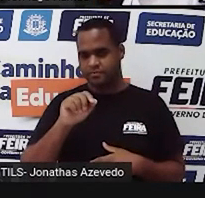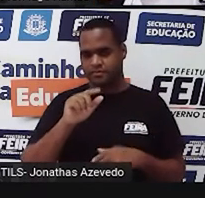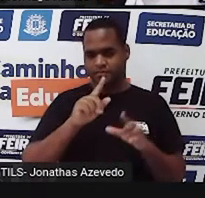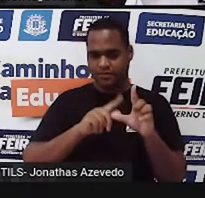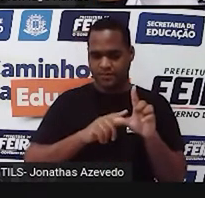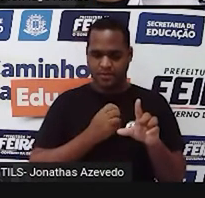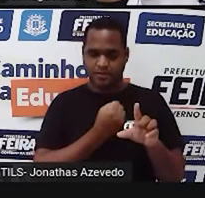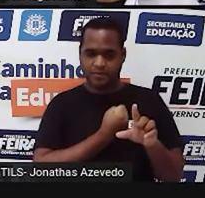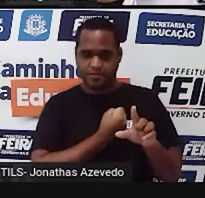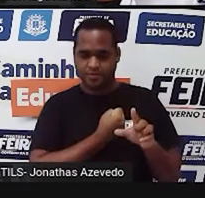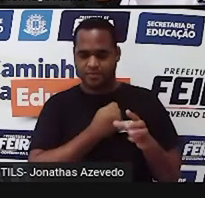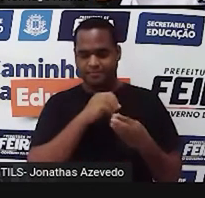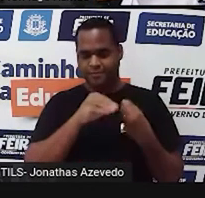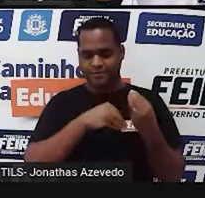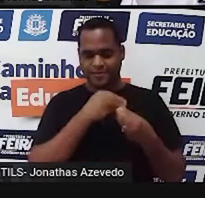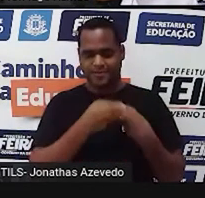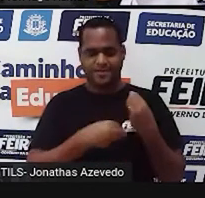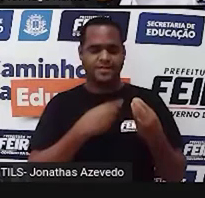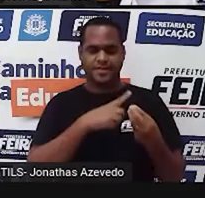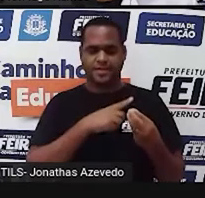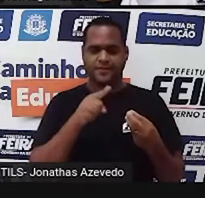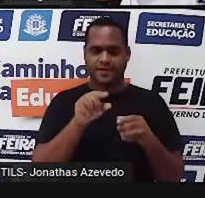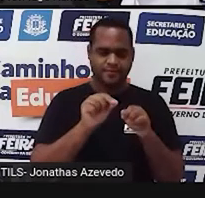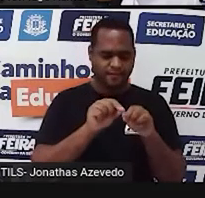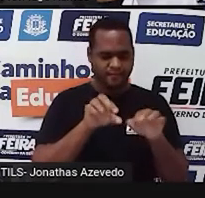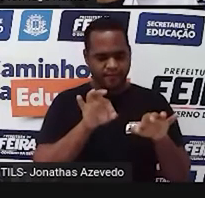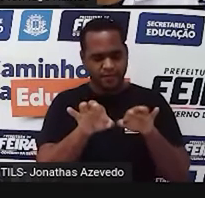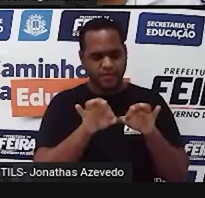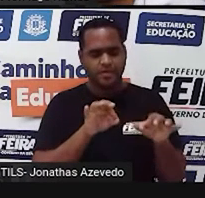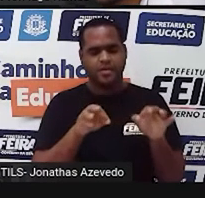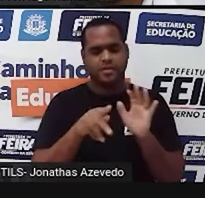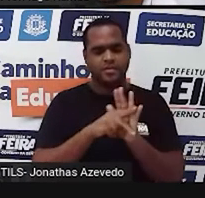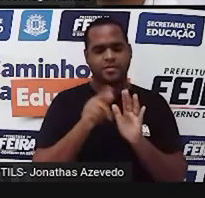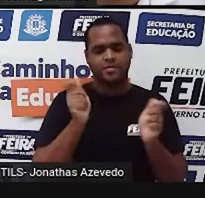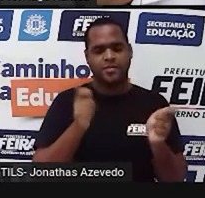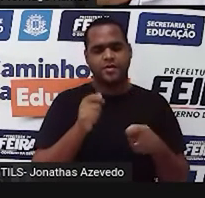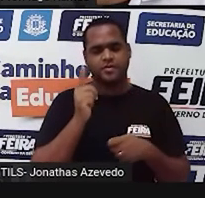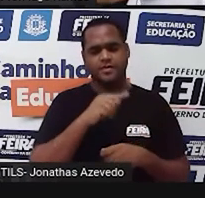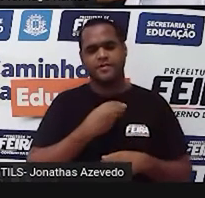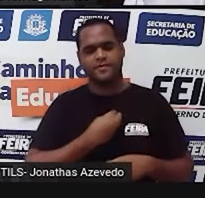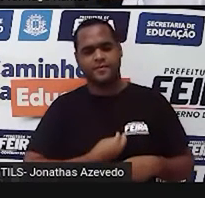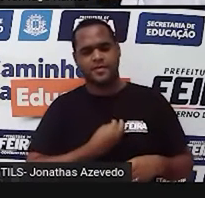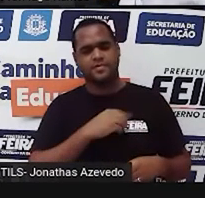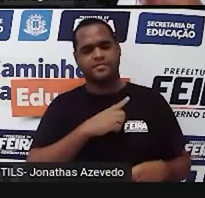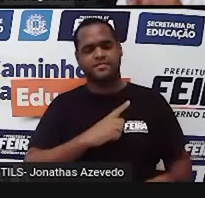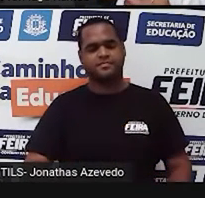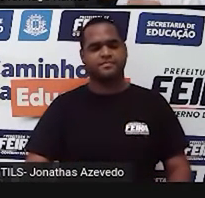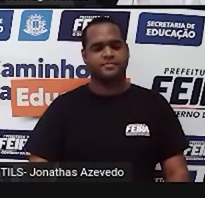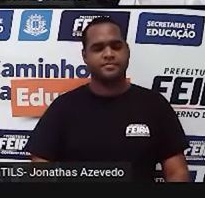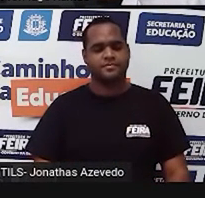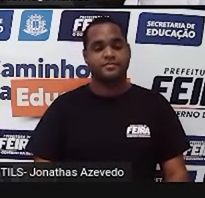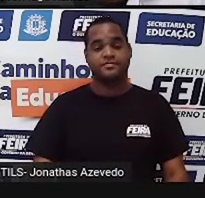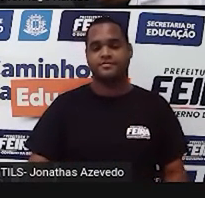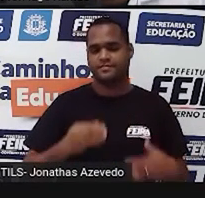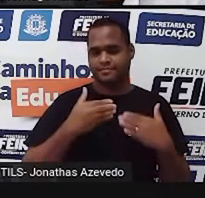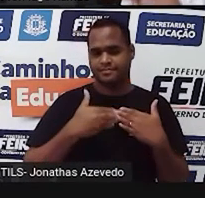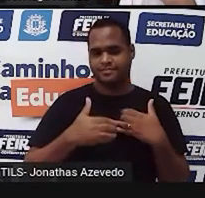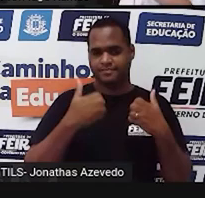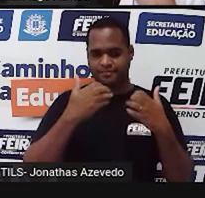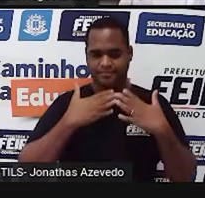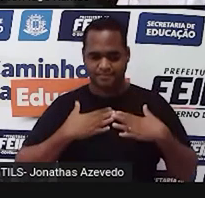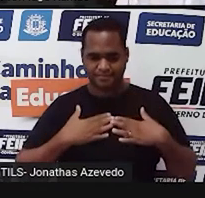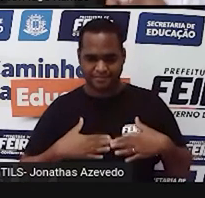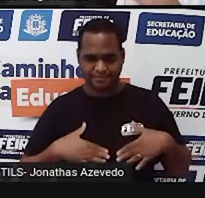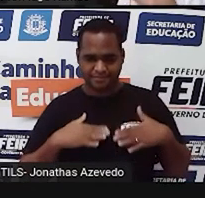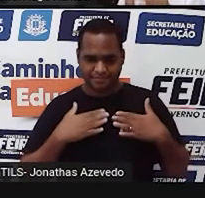a linguagem algébrica vai se fazer presente em nossa situação. Mas a gente vai ver isso com calma